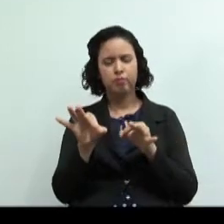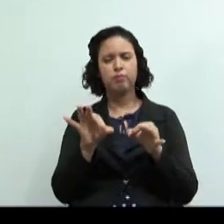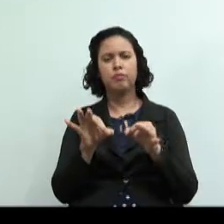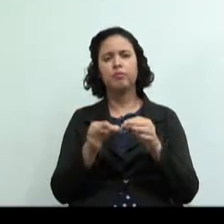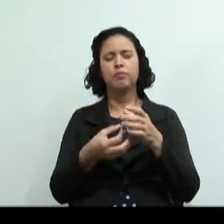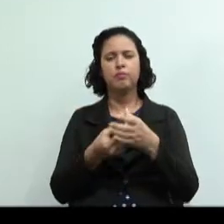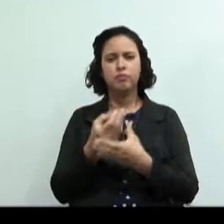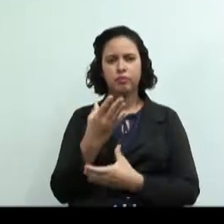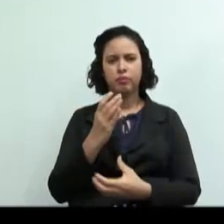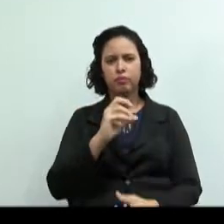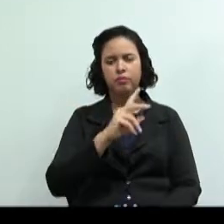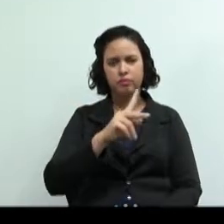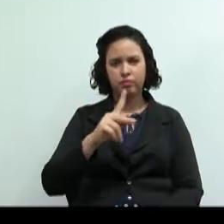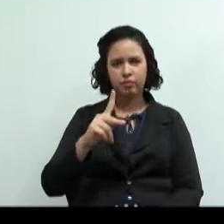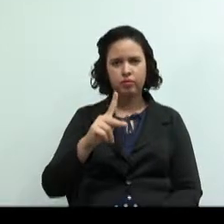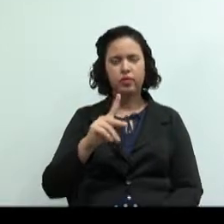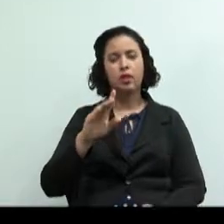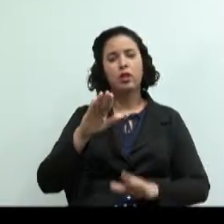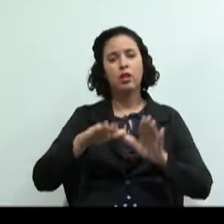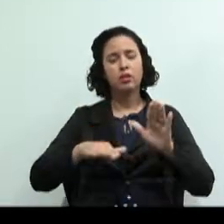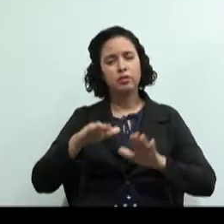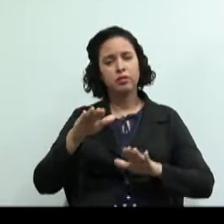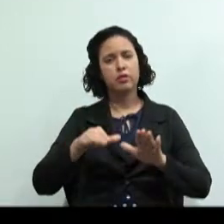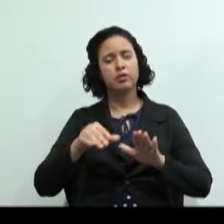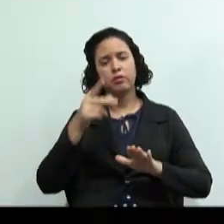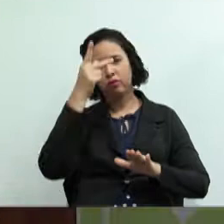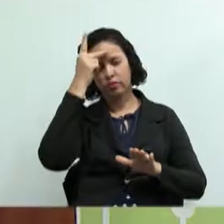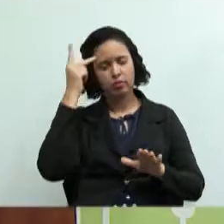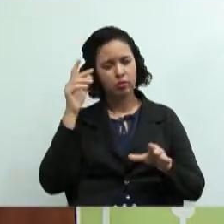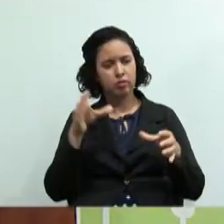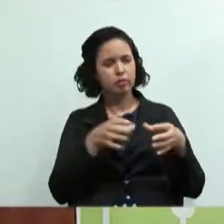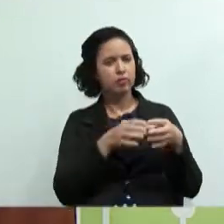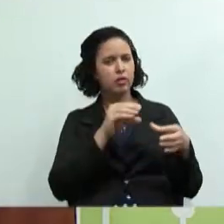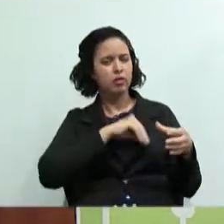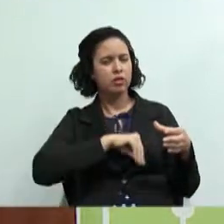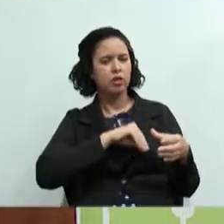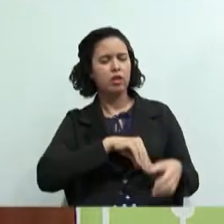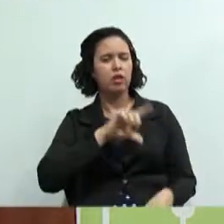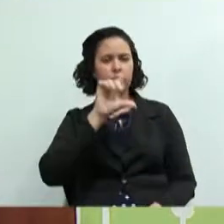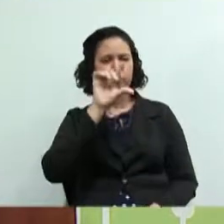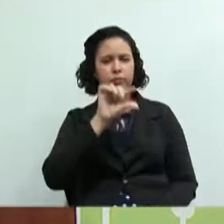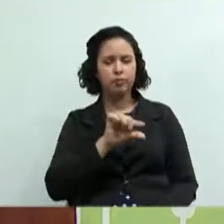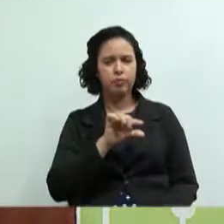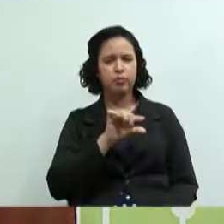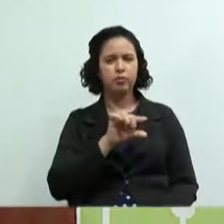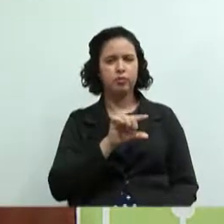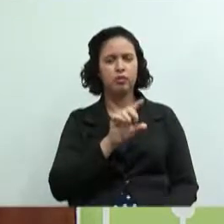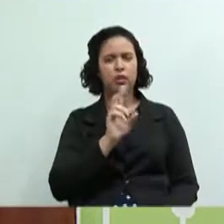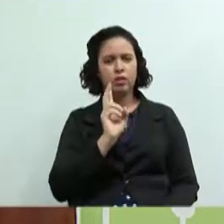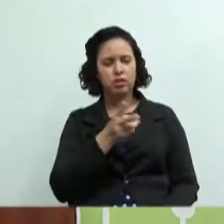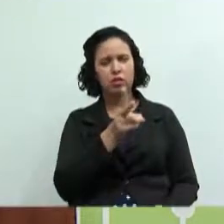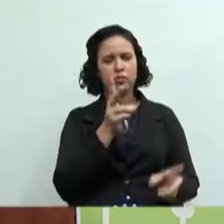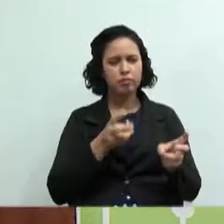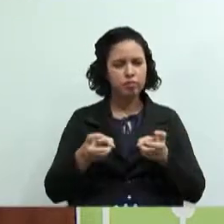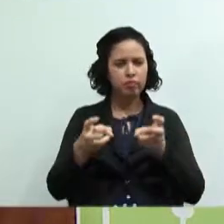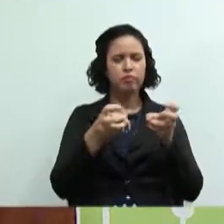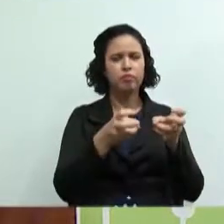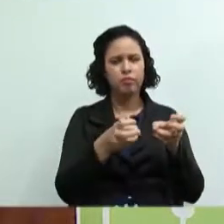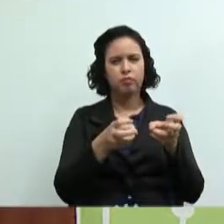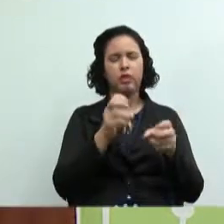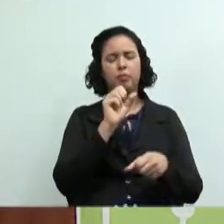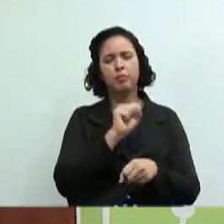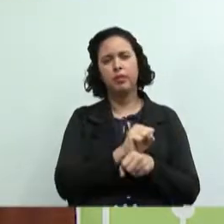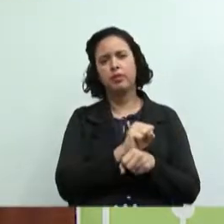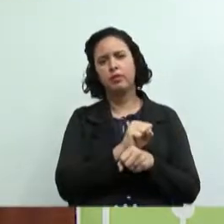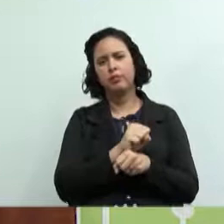empregados veem quão pouco eles estão ganhando, quanto, o tanto que eles estão sendo explorados e se organizam